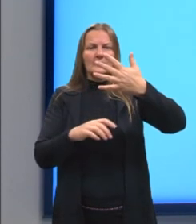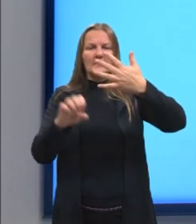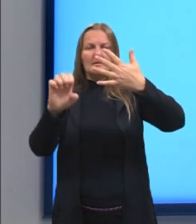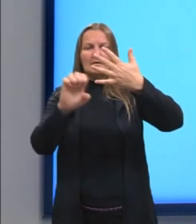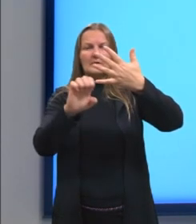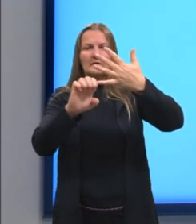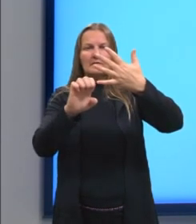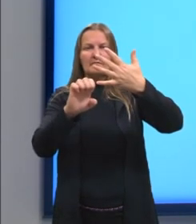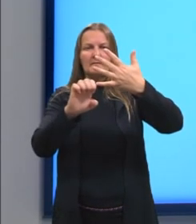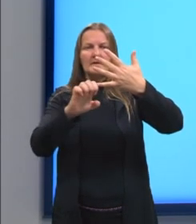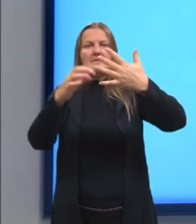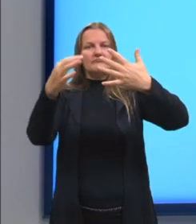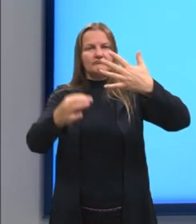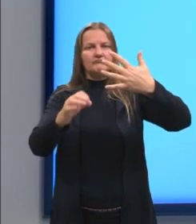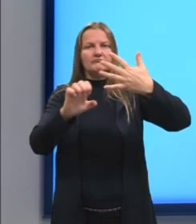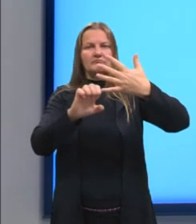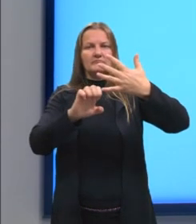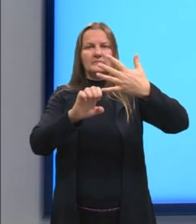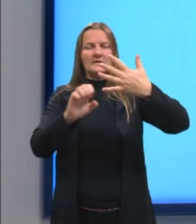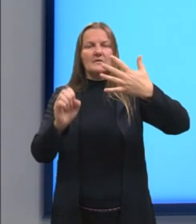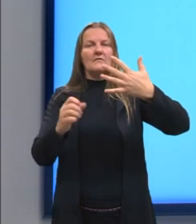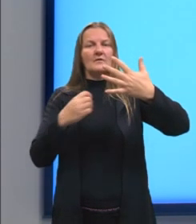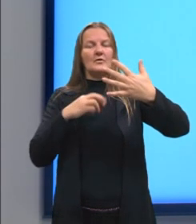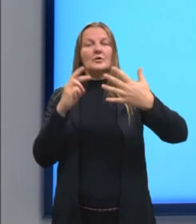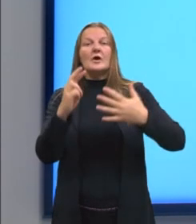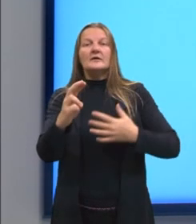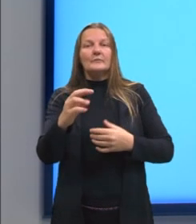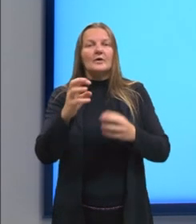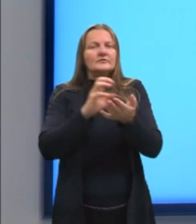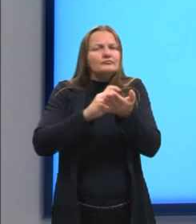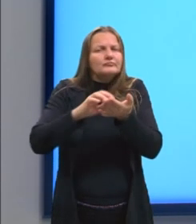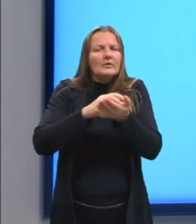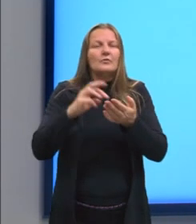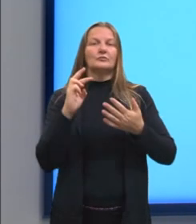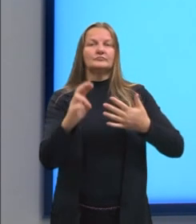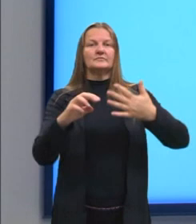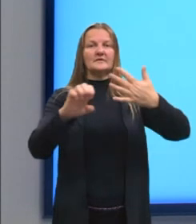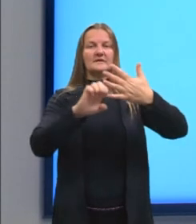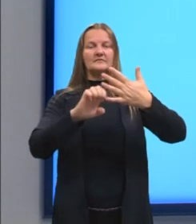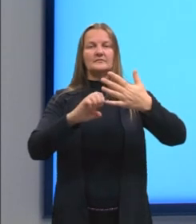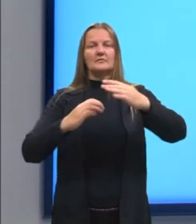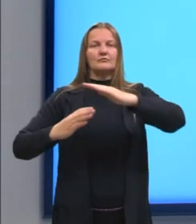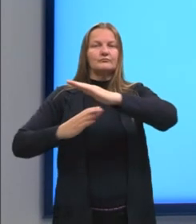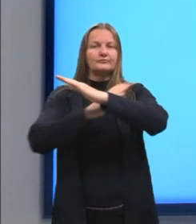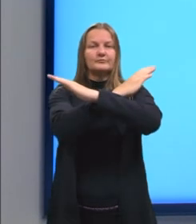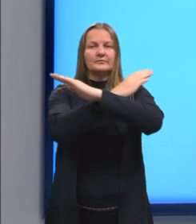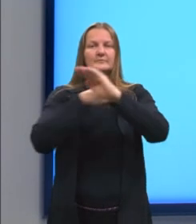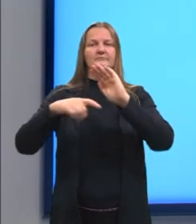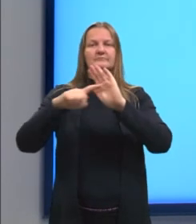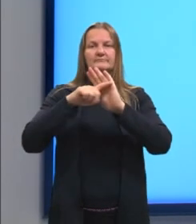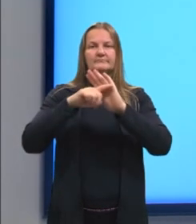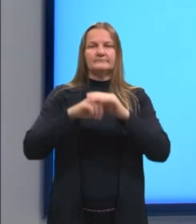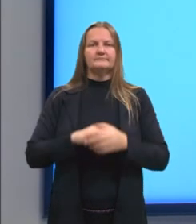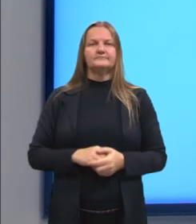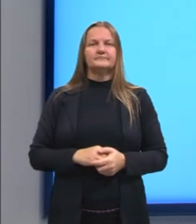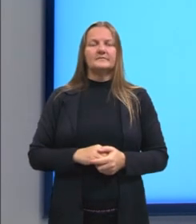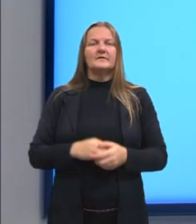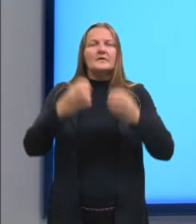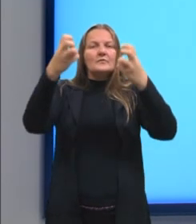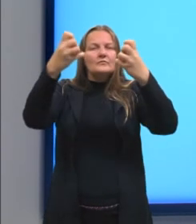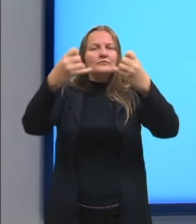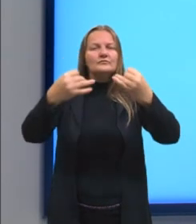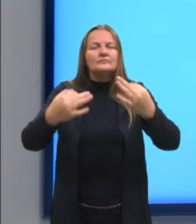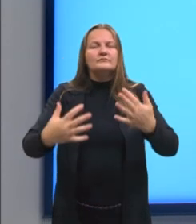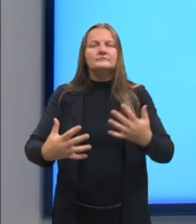letra E, que representa o valor que nós chegamos, esta inequação. Falei para vocês que era